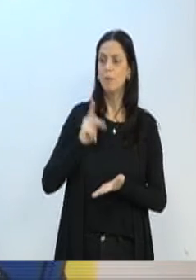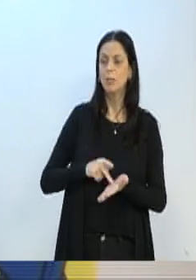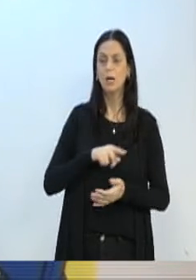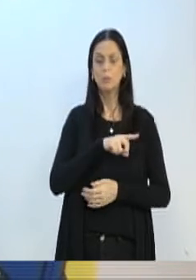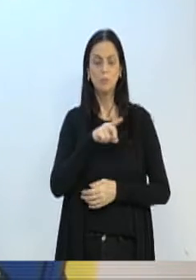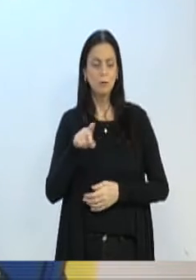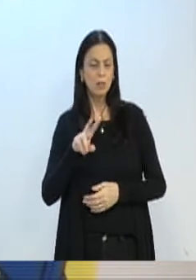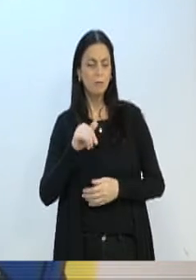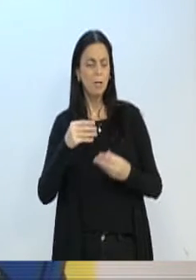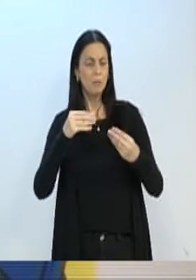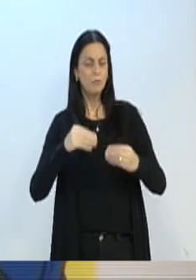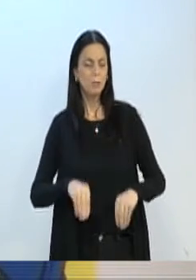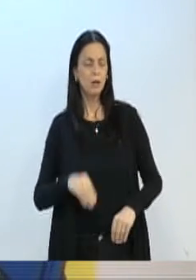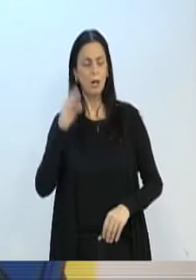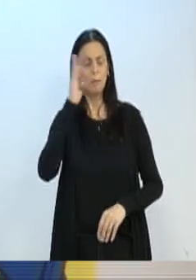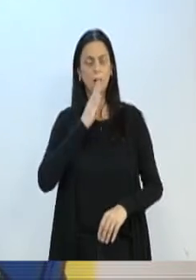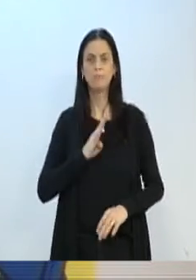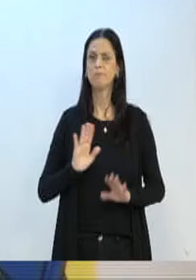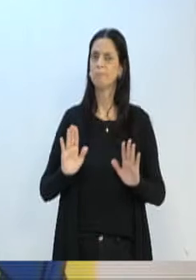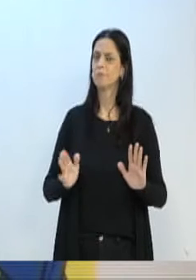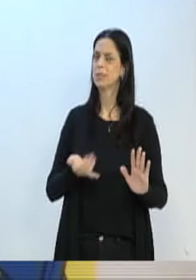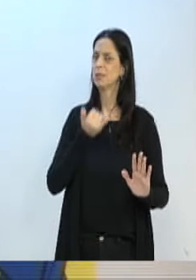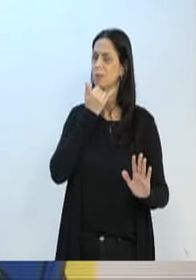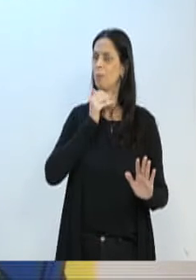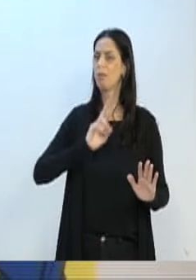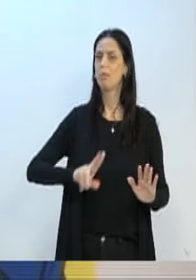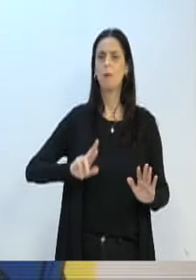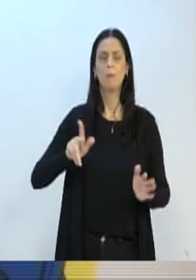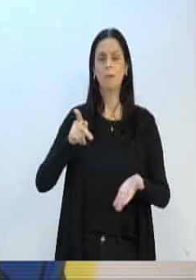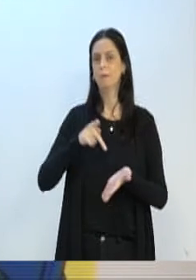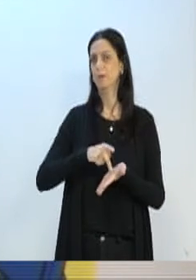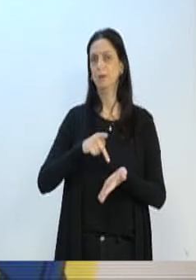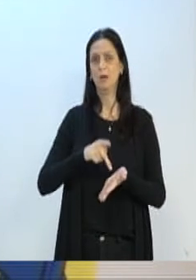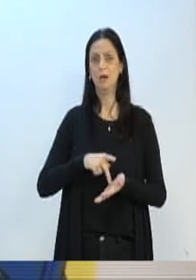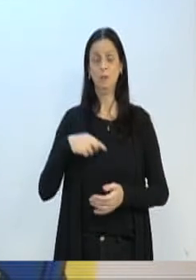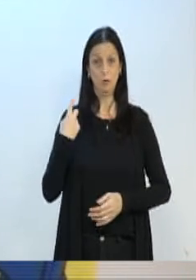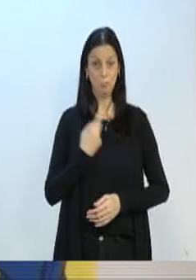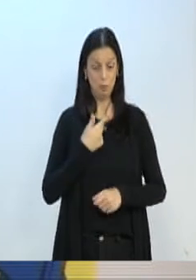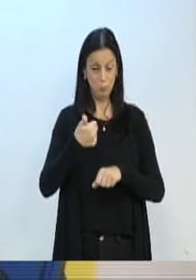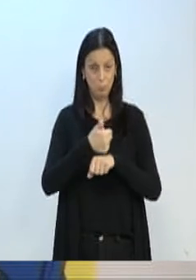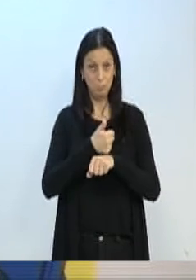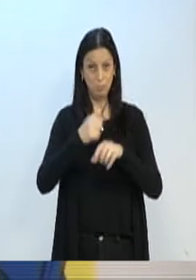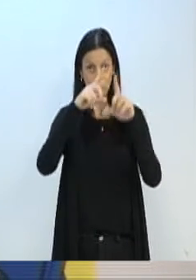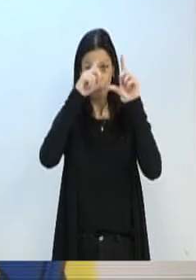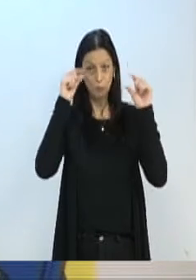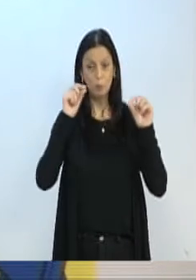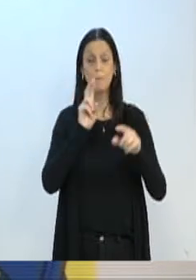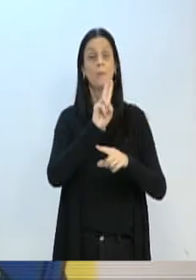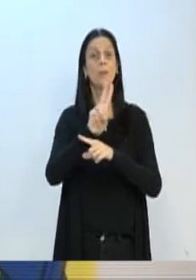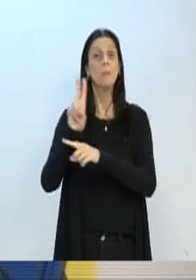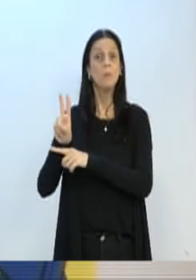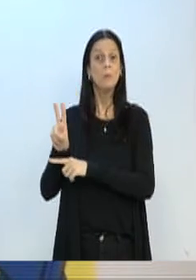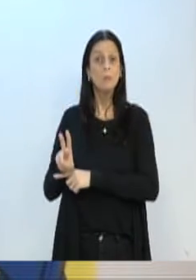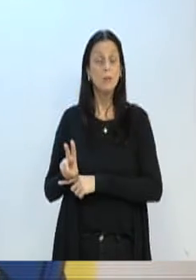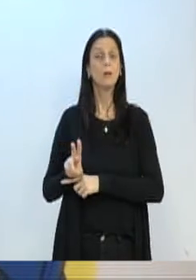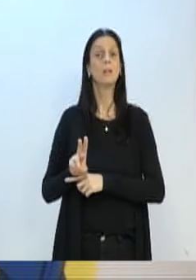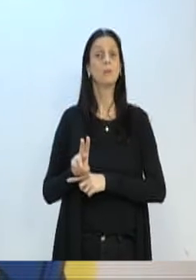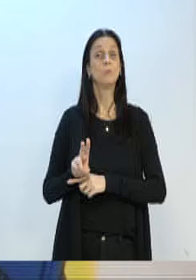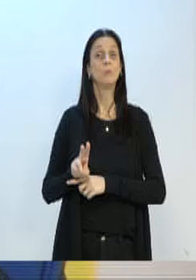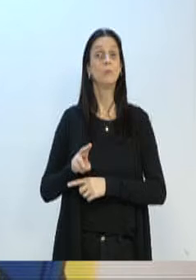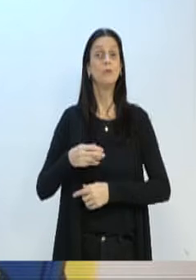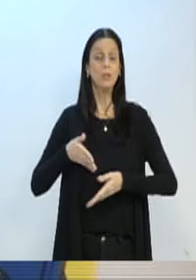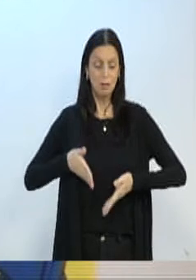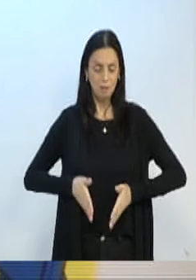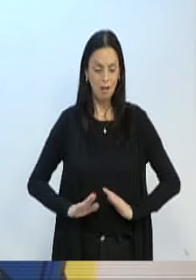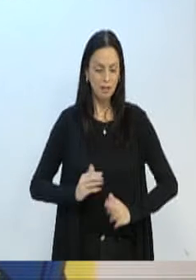sabe que isso não é verdade. Senhoras e senhores, somos a profissão que está cuidando do ser humano desde o nascimento até o